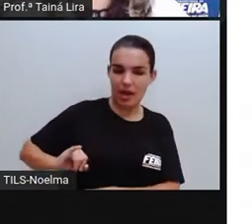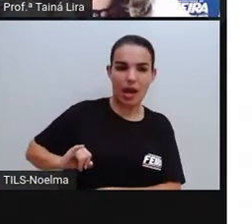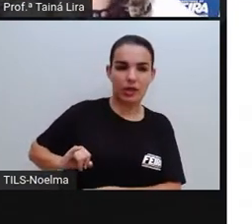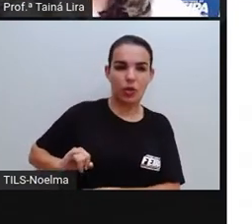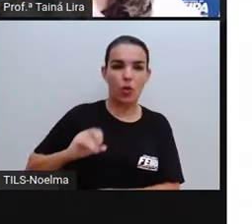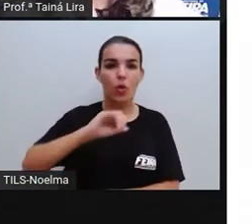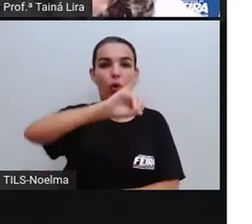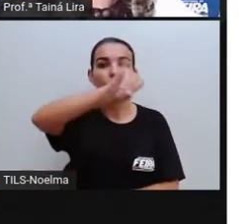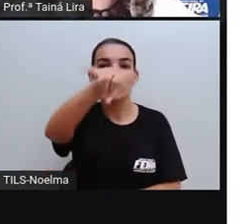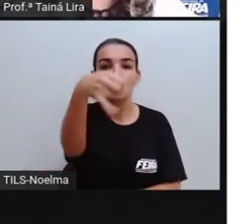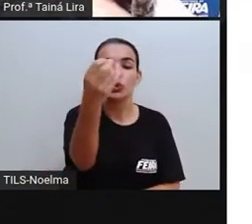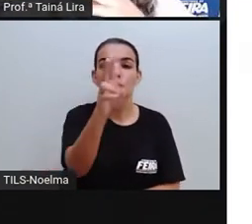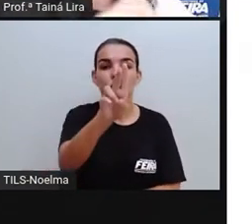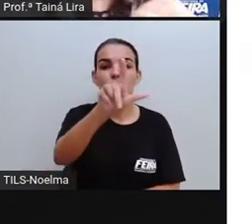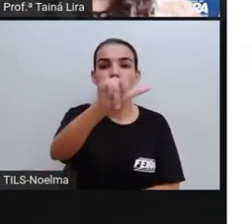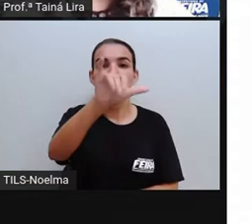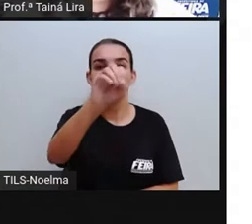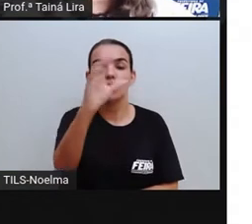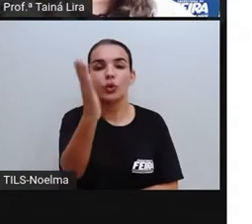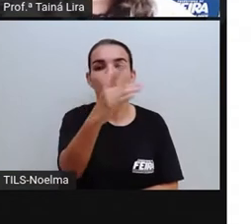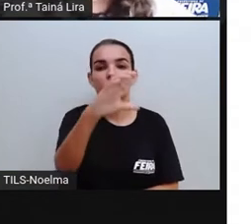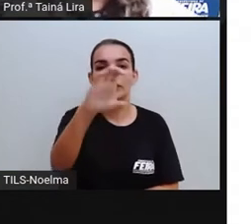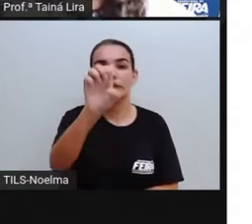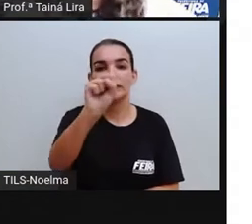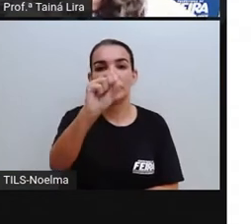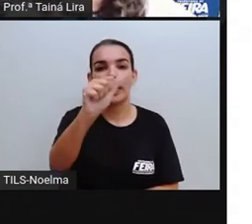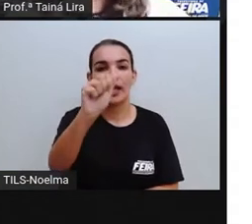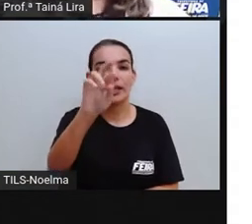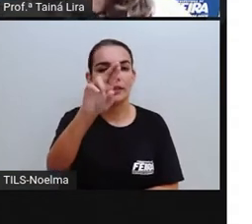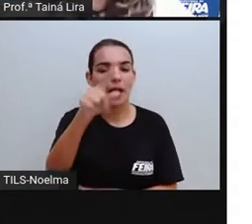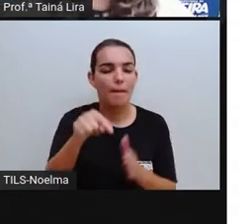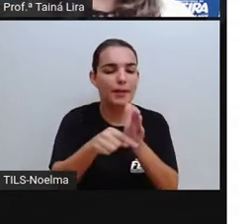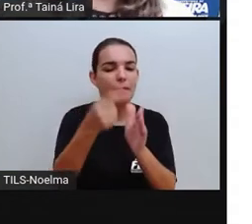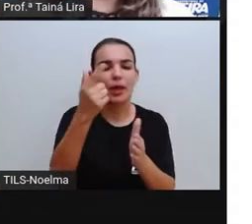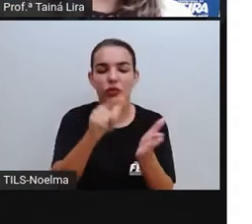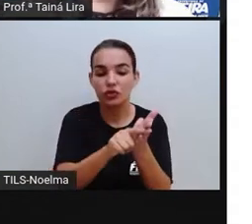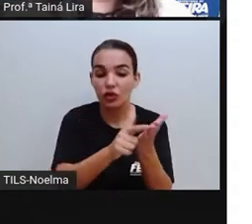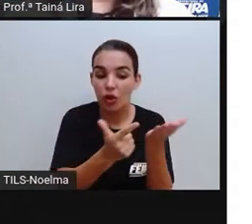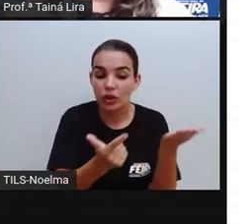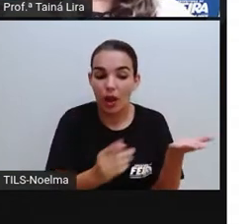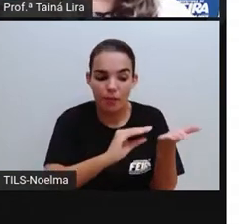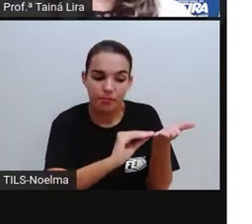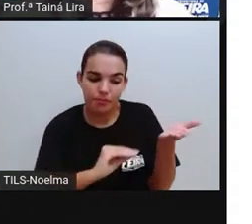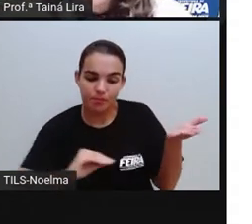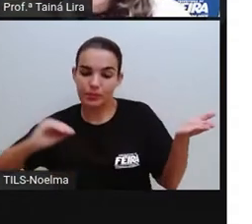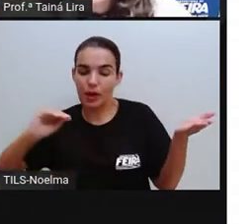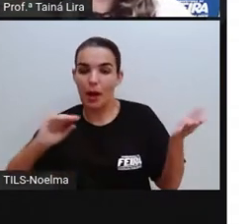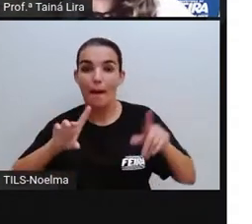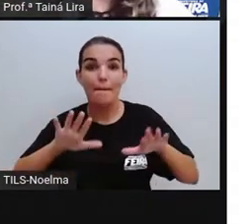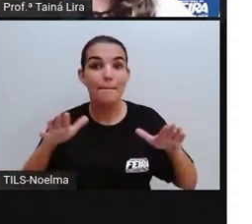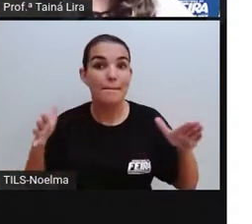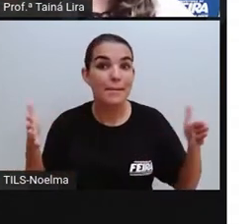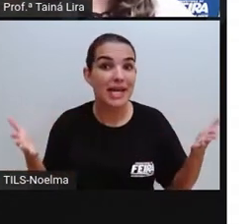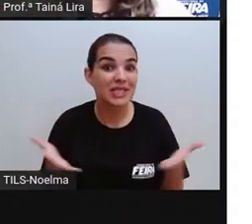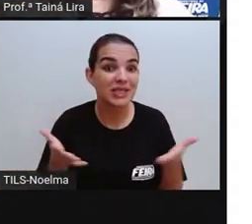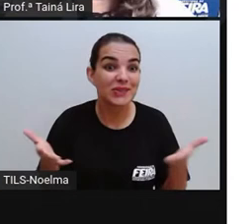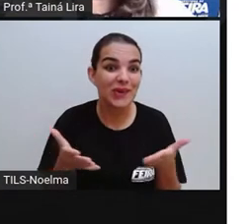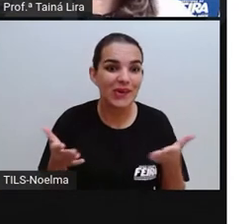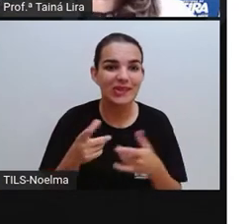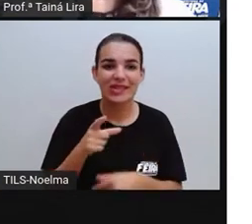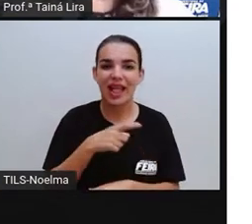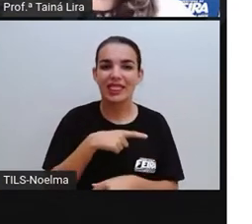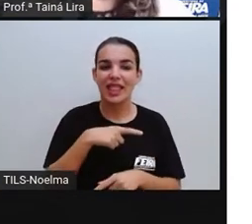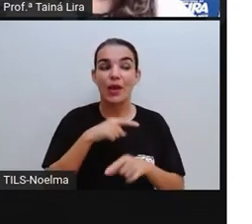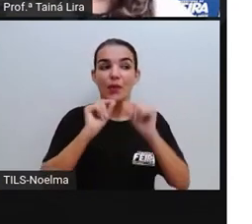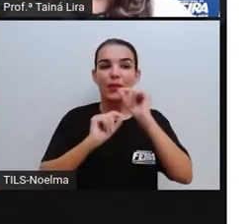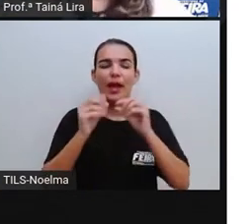anos, que ele criou ali o primeiro jornal impresso. Mas hoje nós temos aí várias